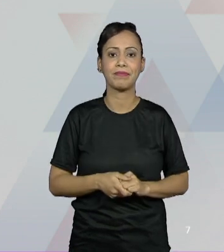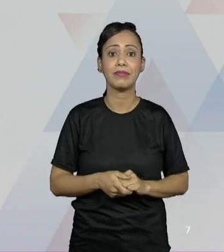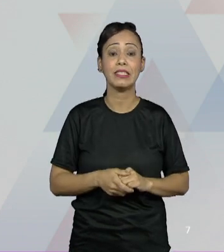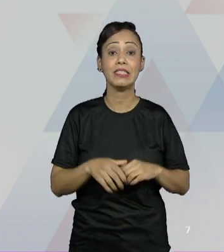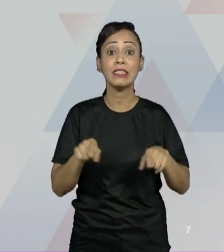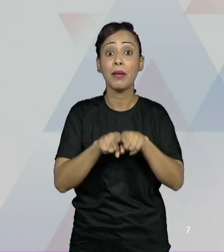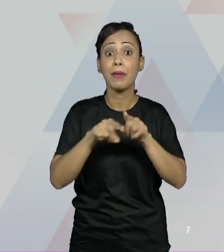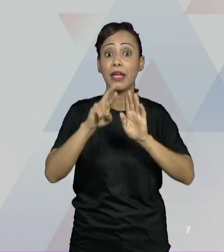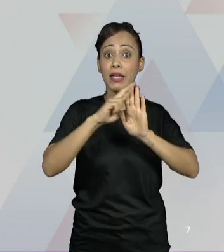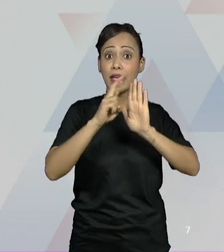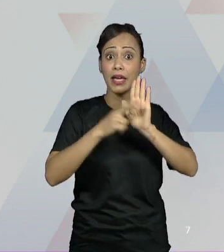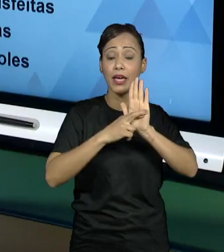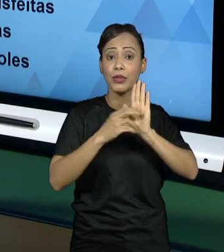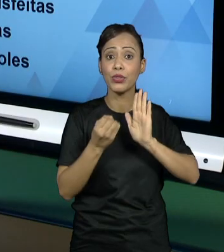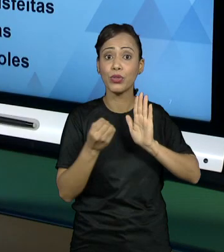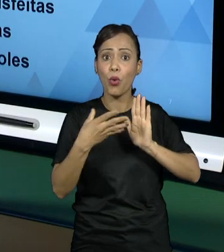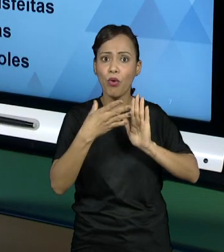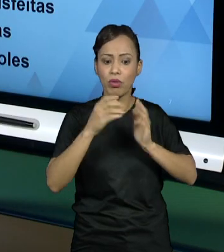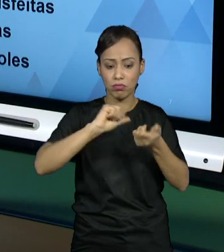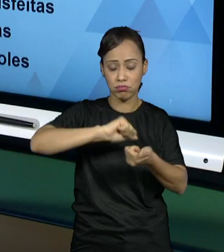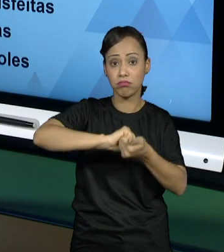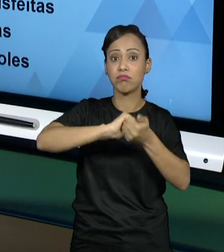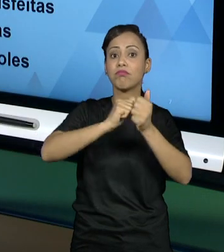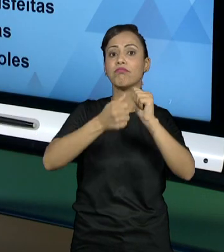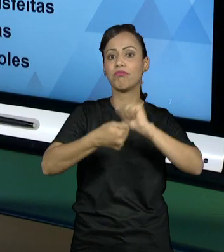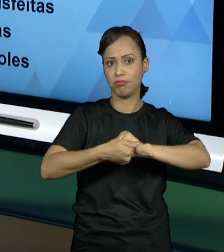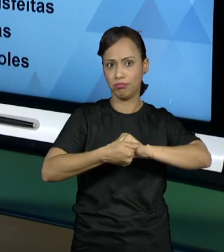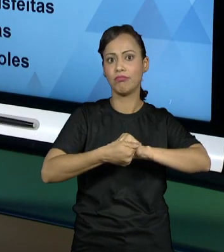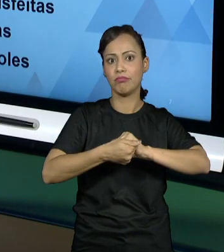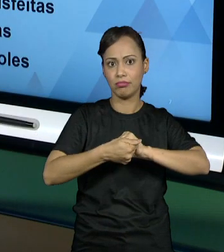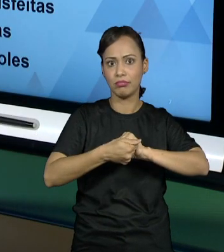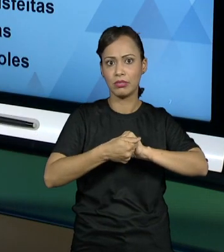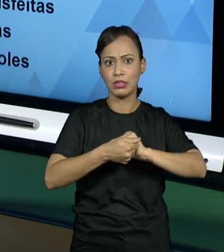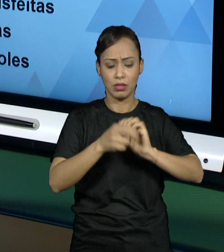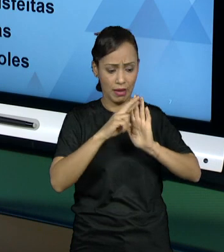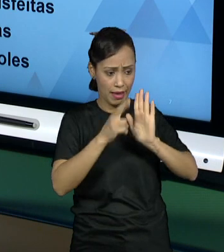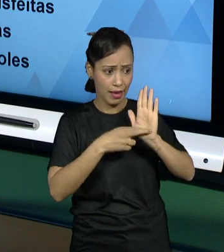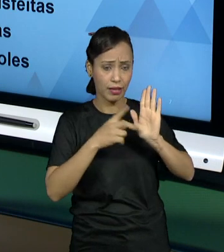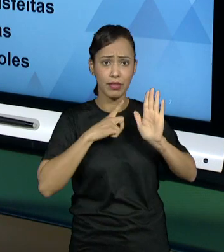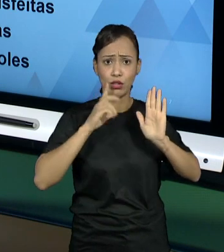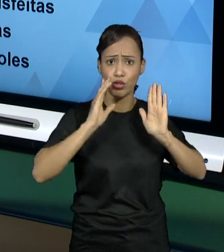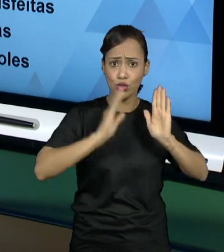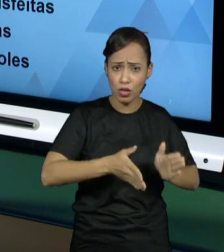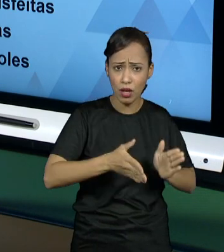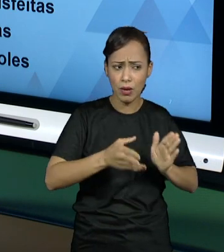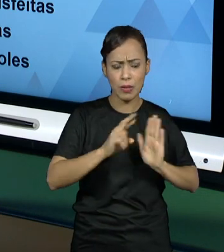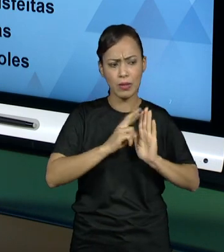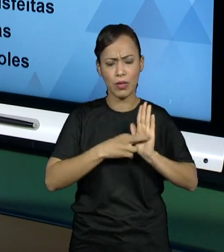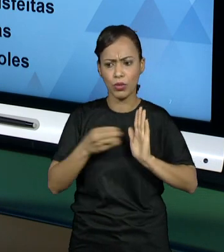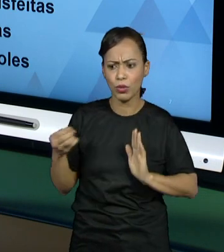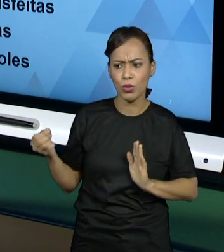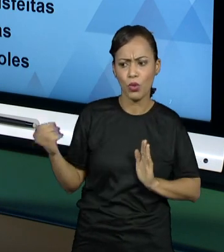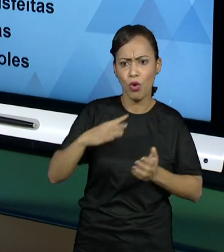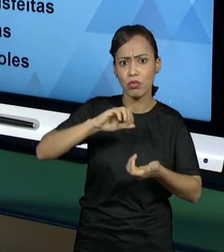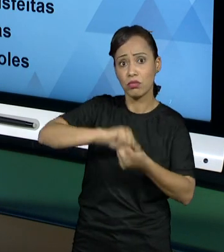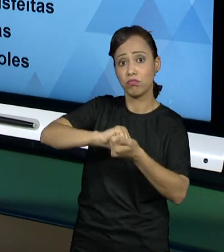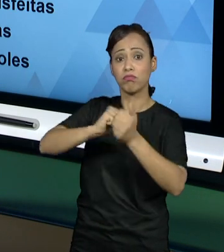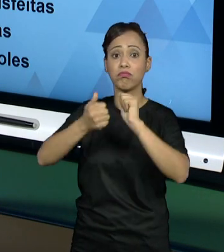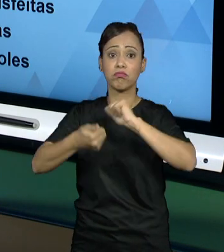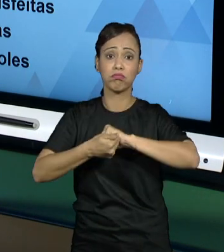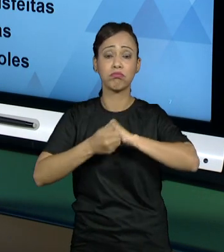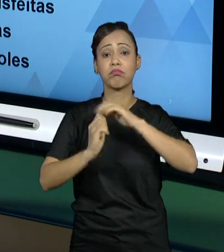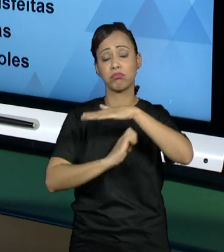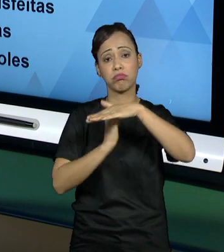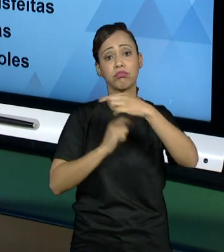regulamentações. Pegar novas regulamentações que já existem e colocá-las em prática na sua organização.